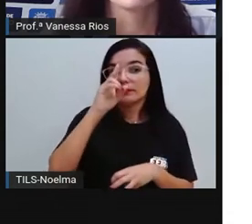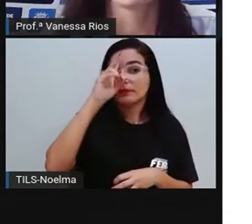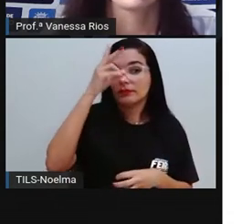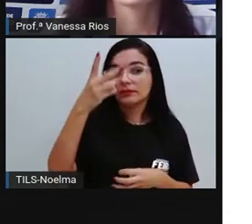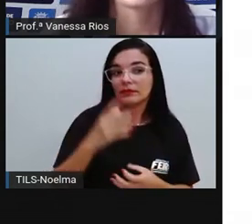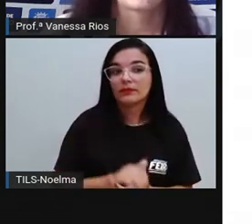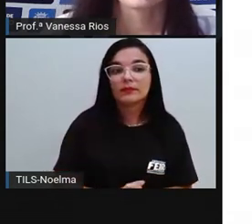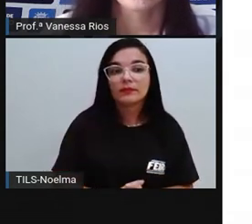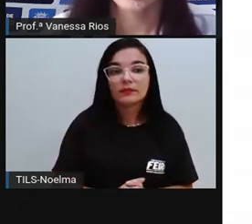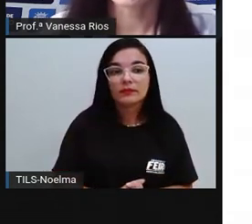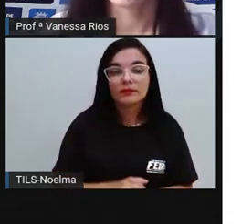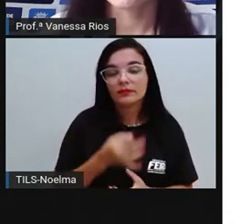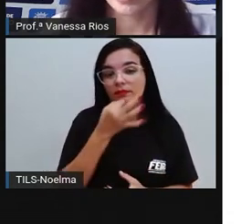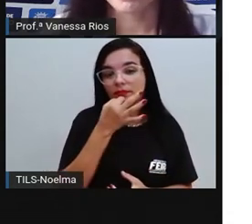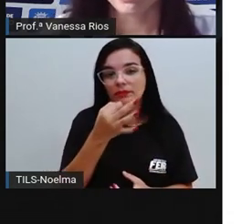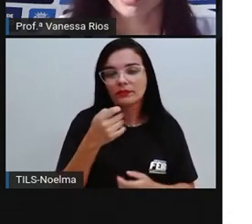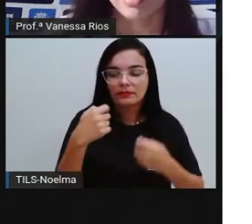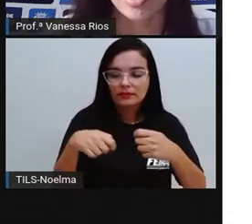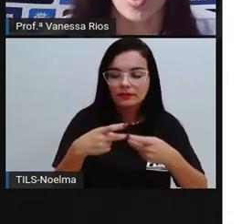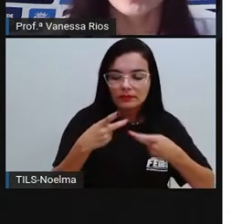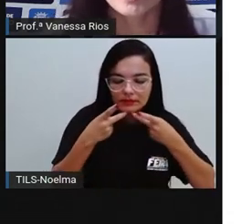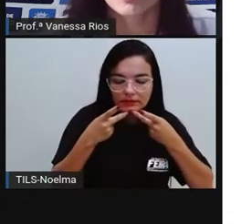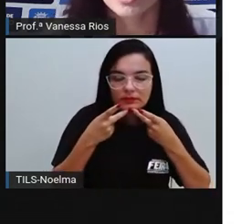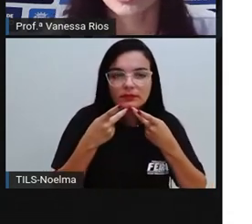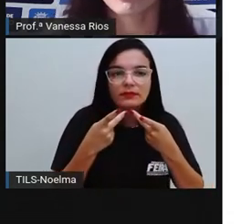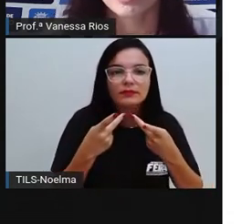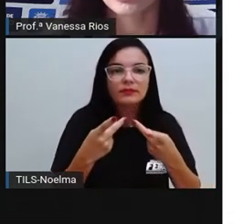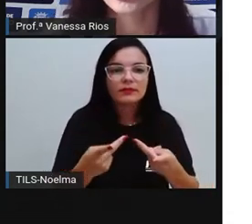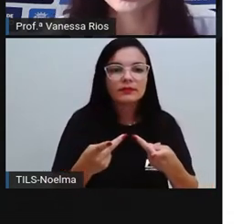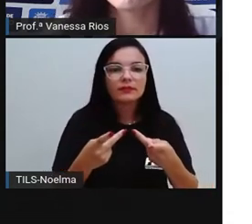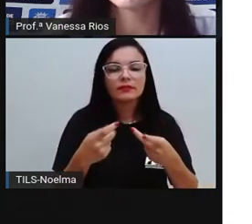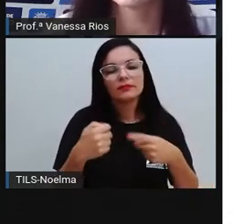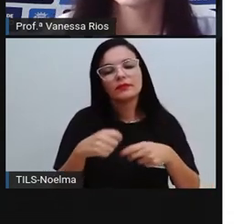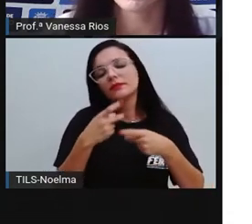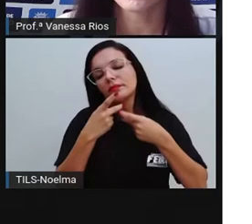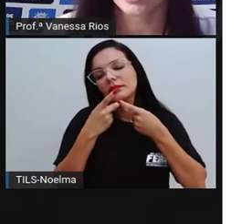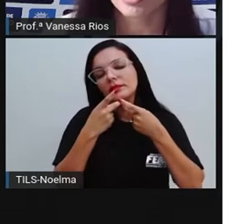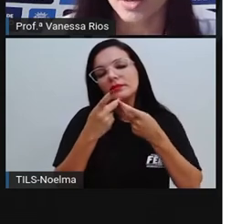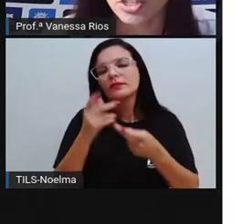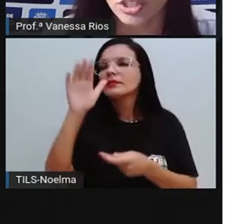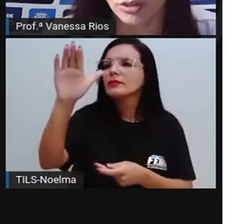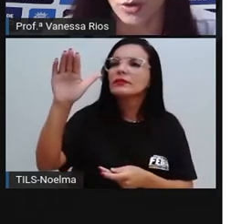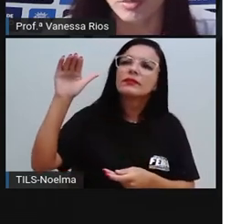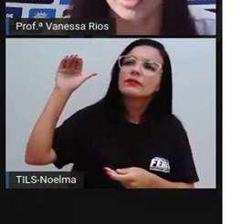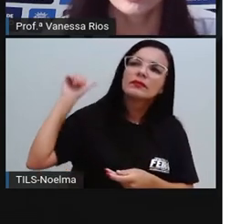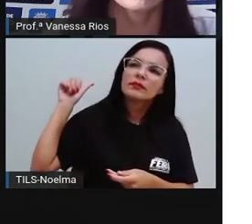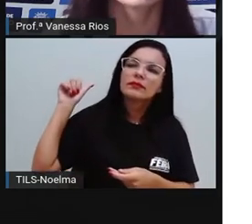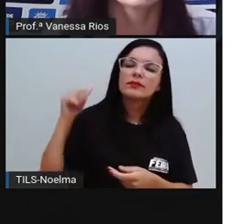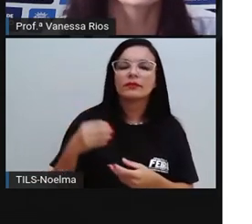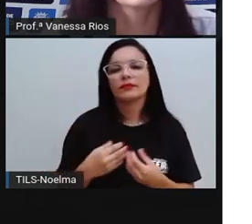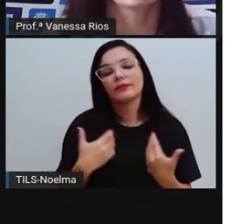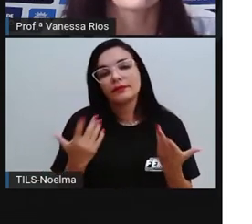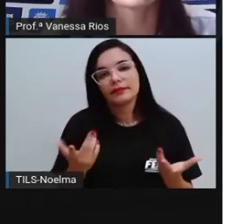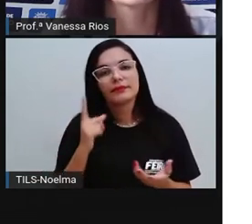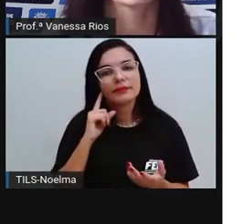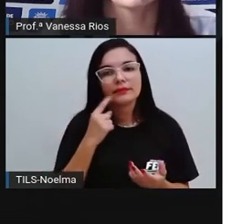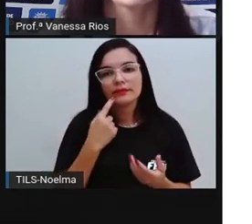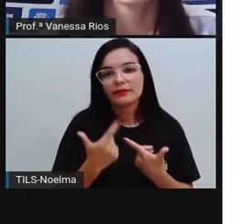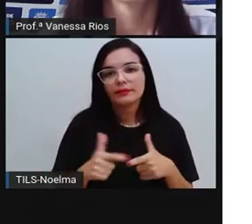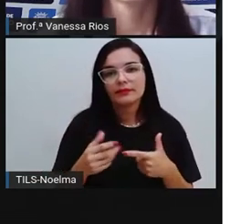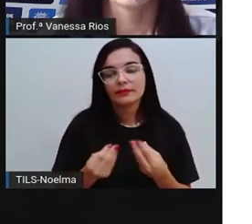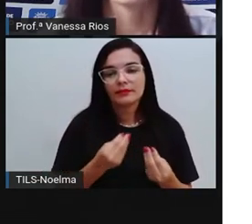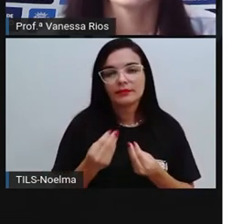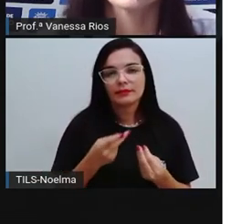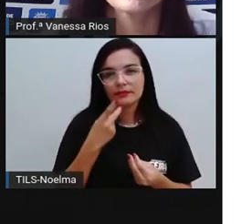é falar, pronunciar a palavra como se você estivesse chamando alguém com este nome. Então, quando eu falo assim,